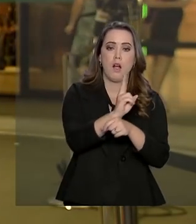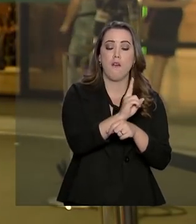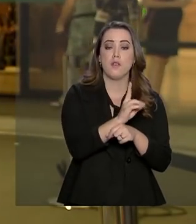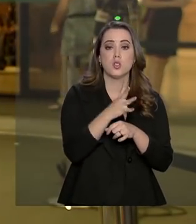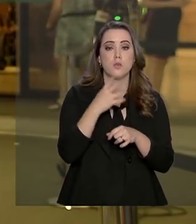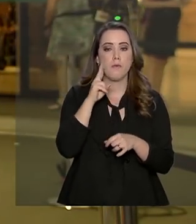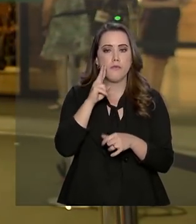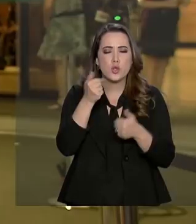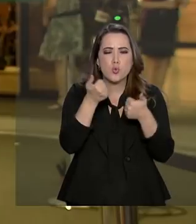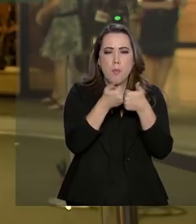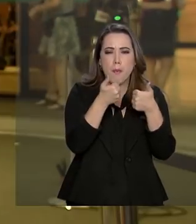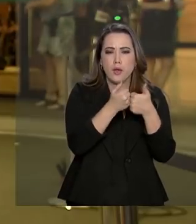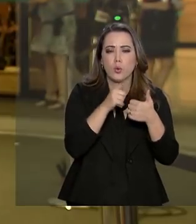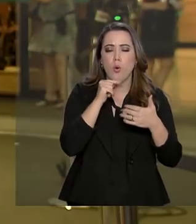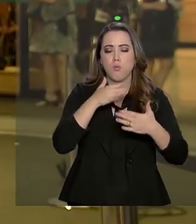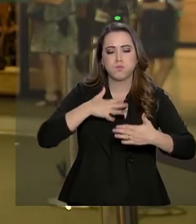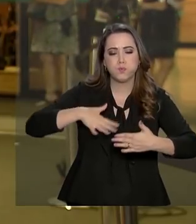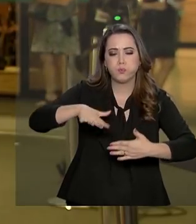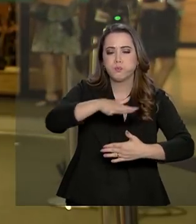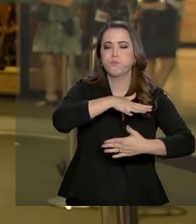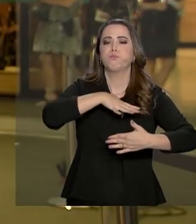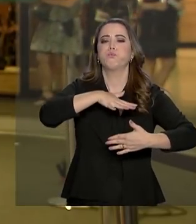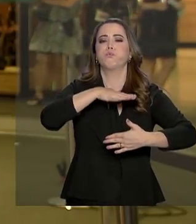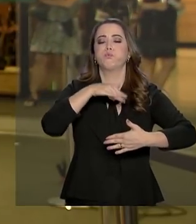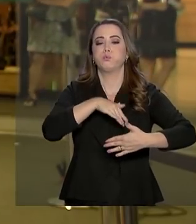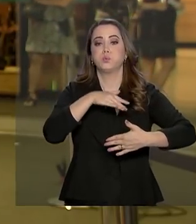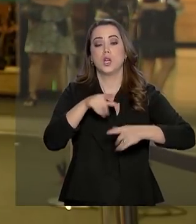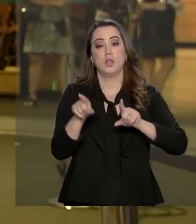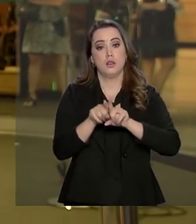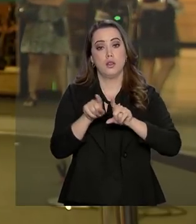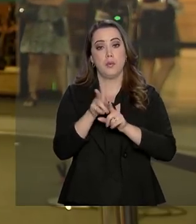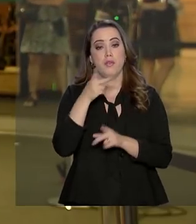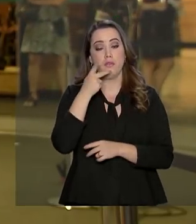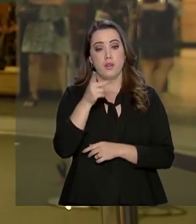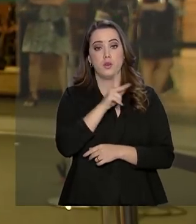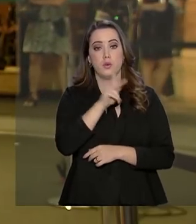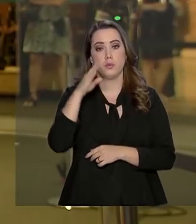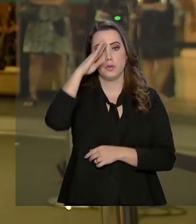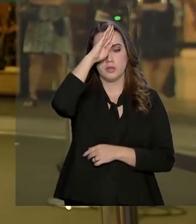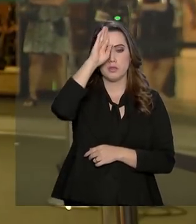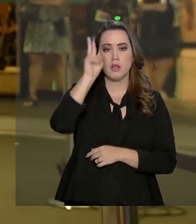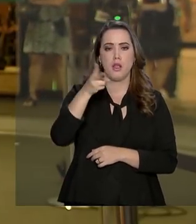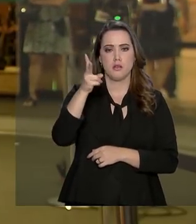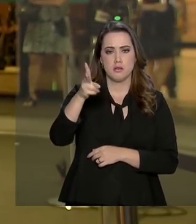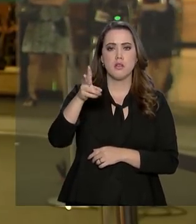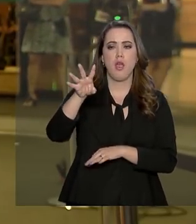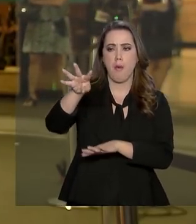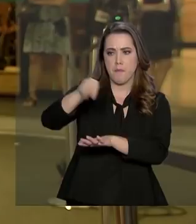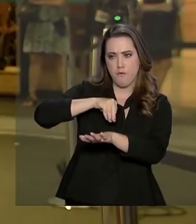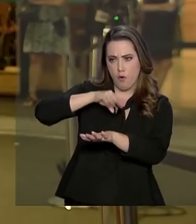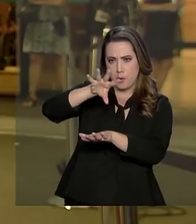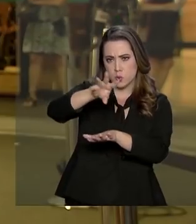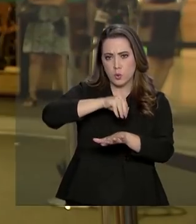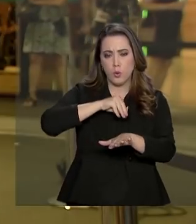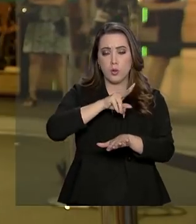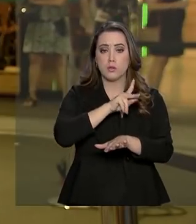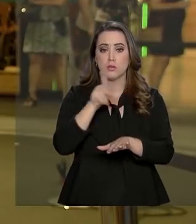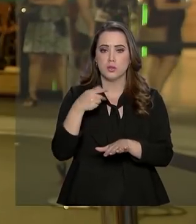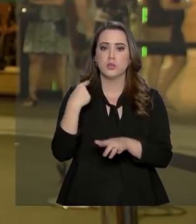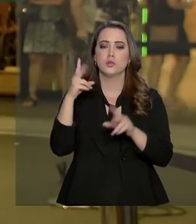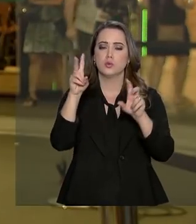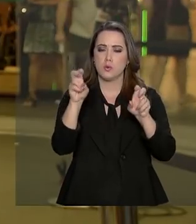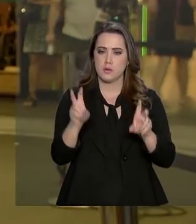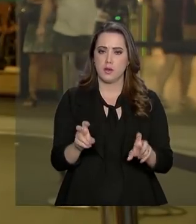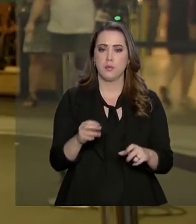em barragens e também disse que o presidente vem sendo informado constantemente a respeito desses